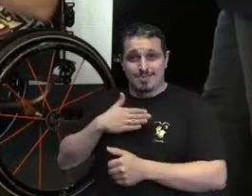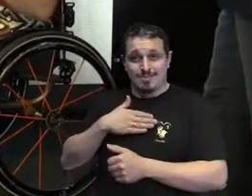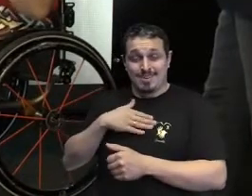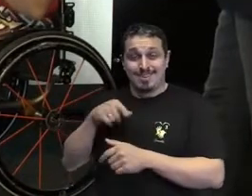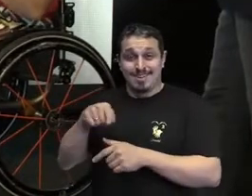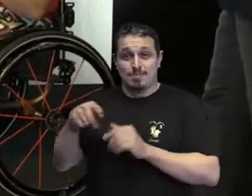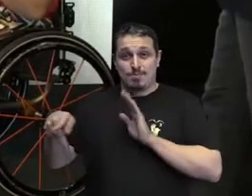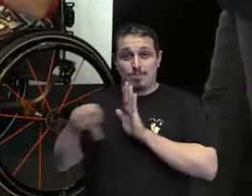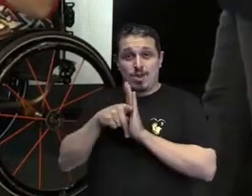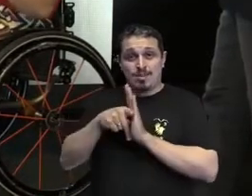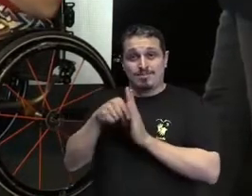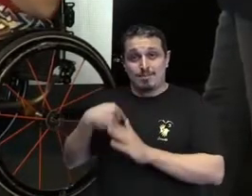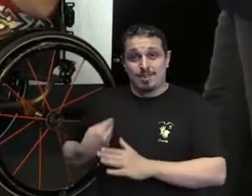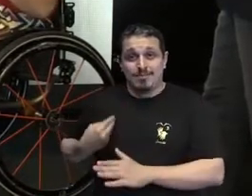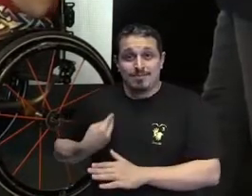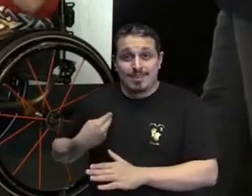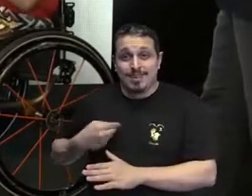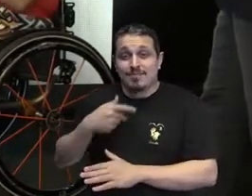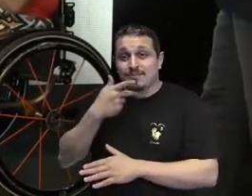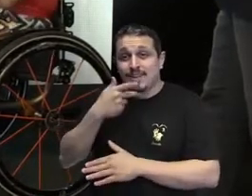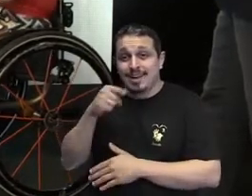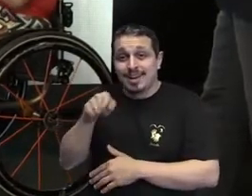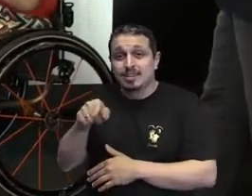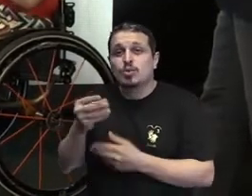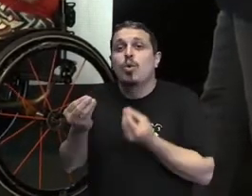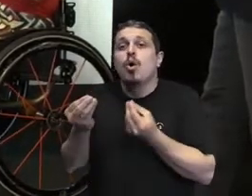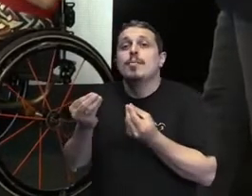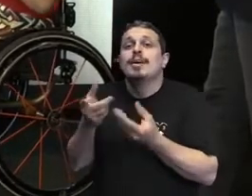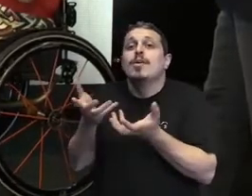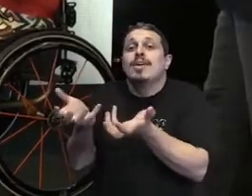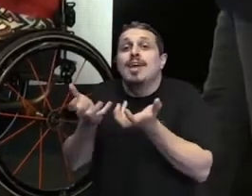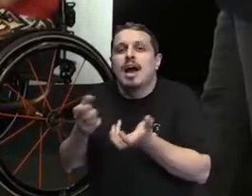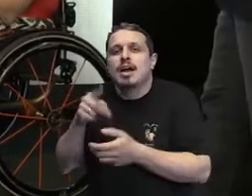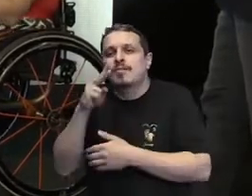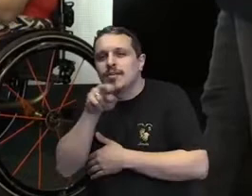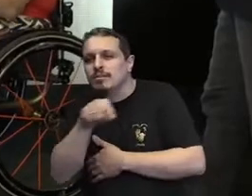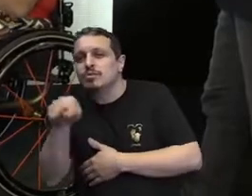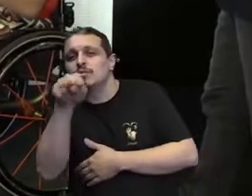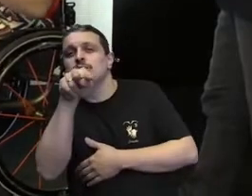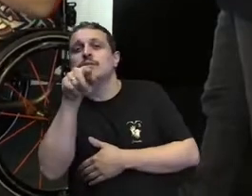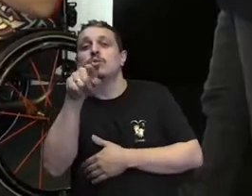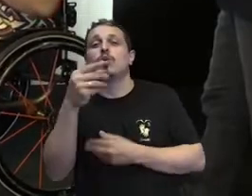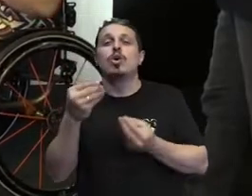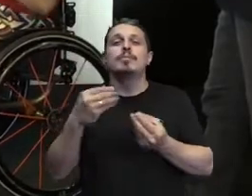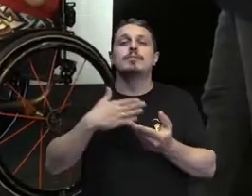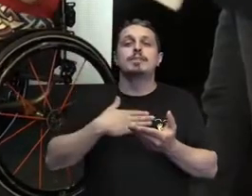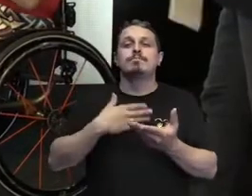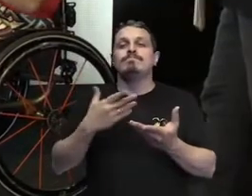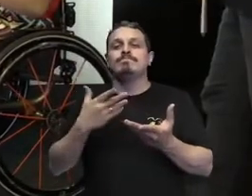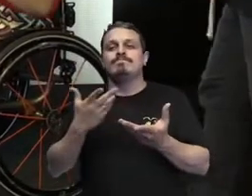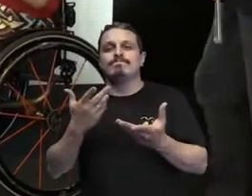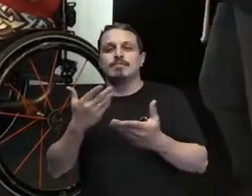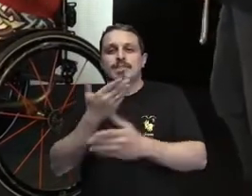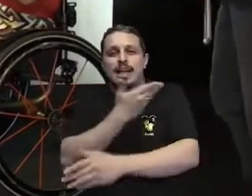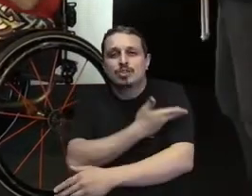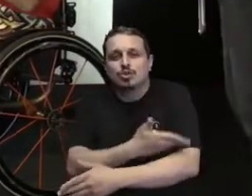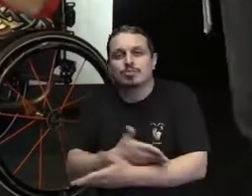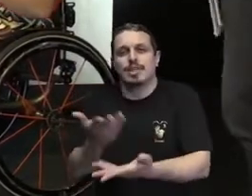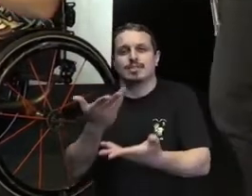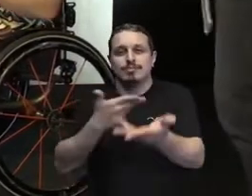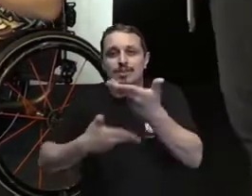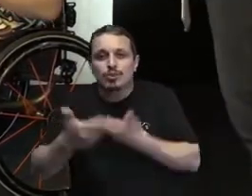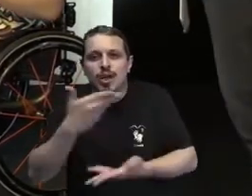dizendo, dando tom de como querem ser vistas, de como querem ser tratadas, né, e cobrando, cobrando seus